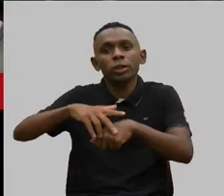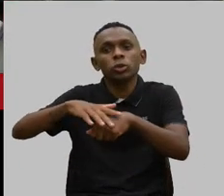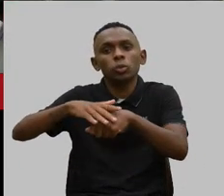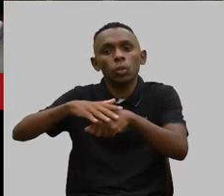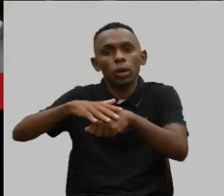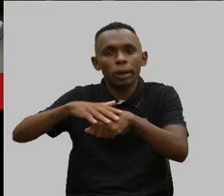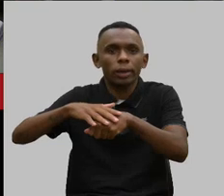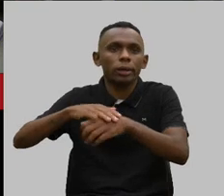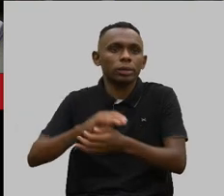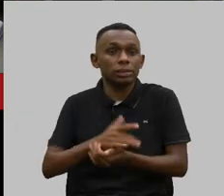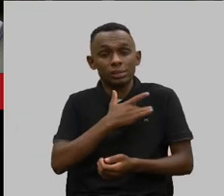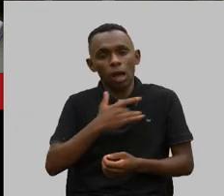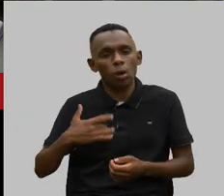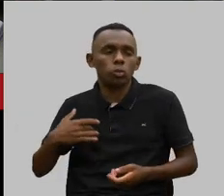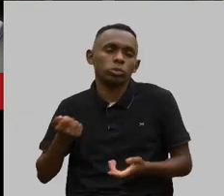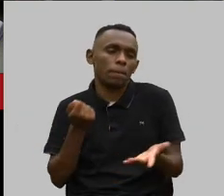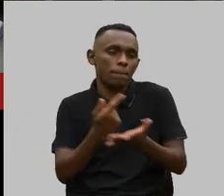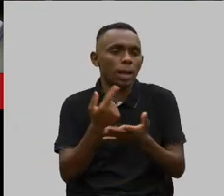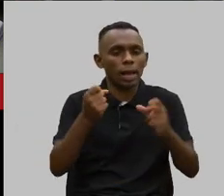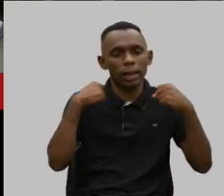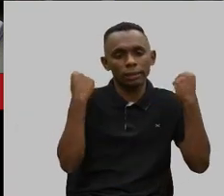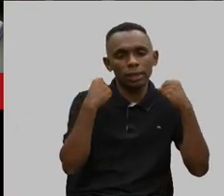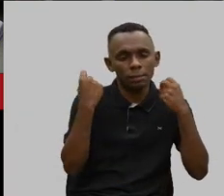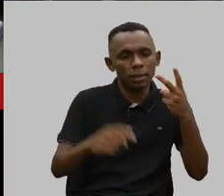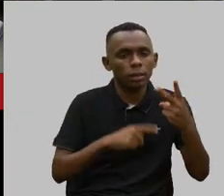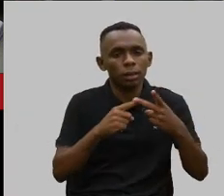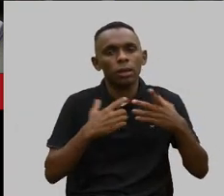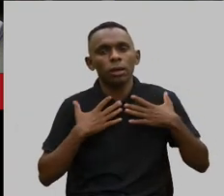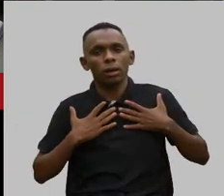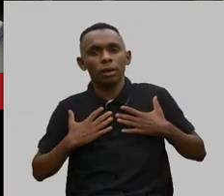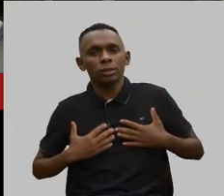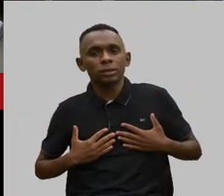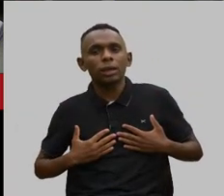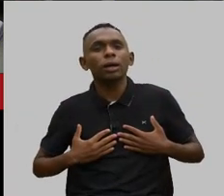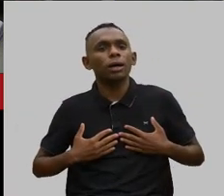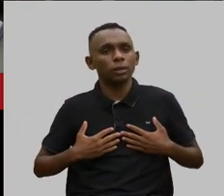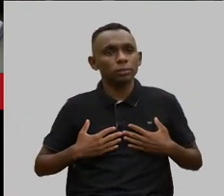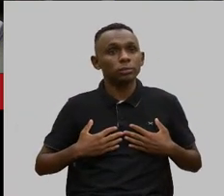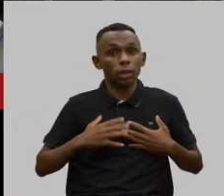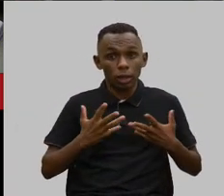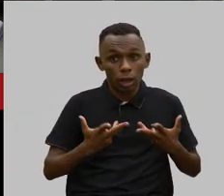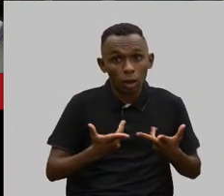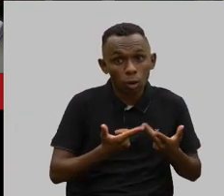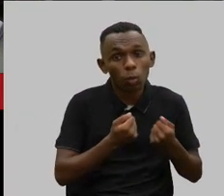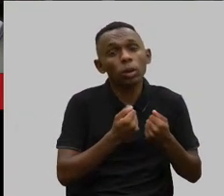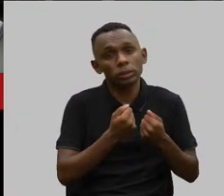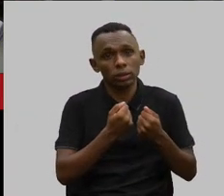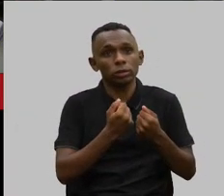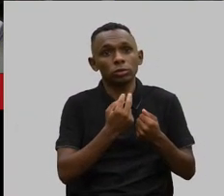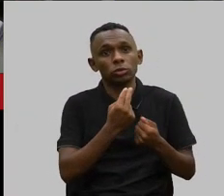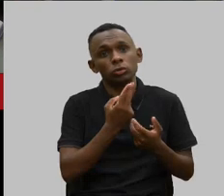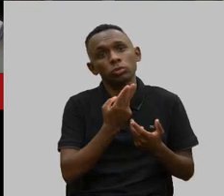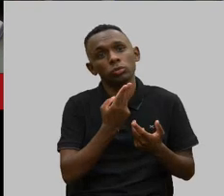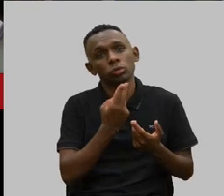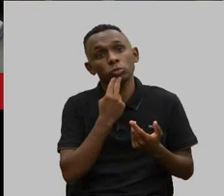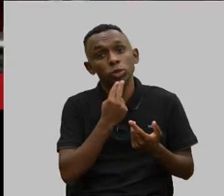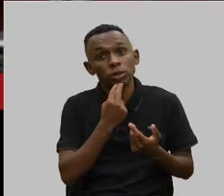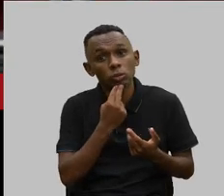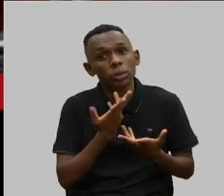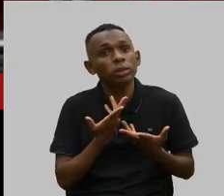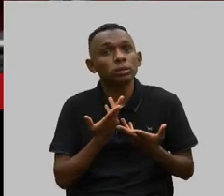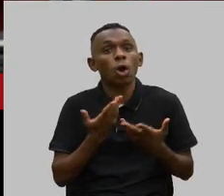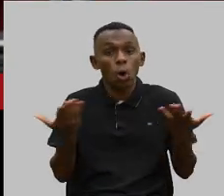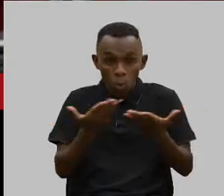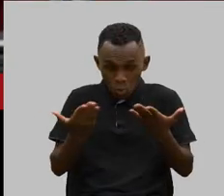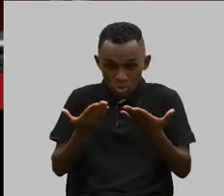academia, nutricionista, descanso, sei lá, qualquer outra coisa que fale de qualidade, nutricionista, fale de qualidade de vida. Hoje em dia, o